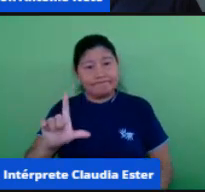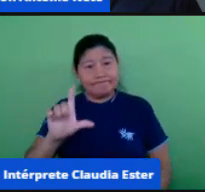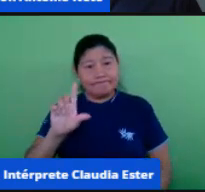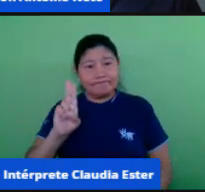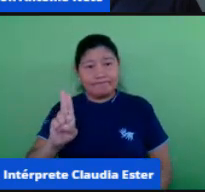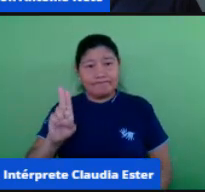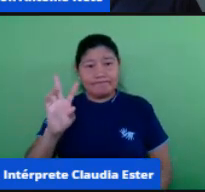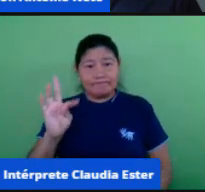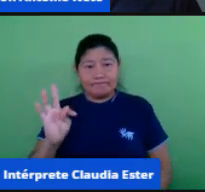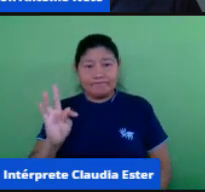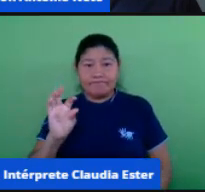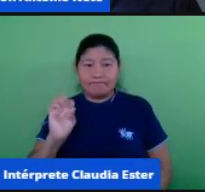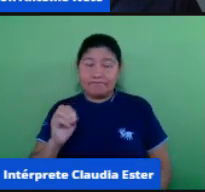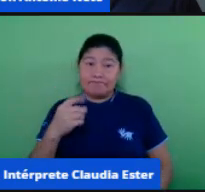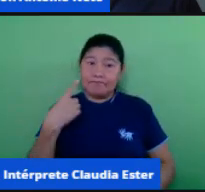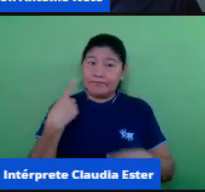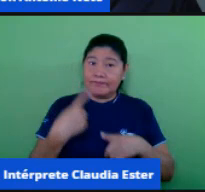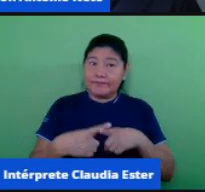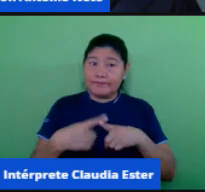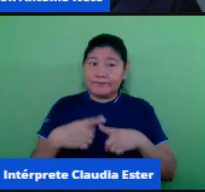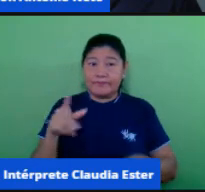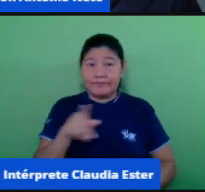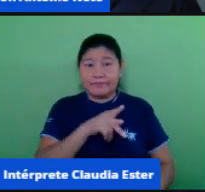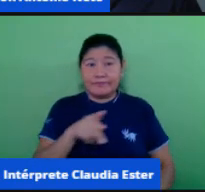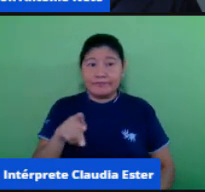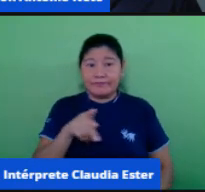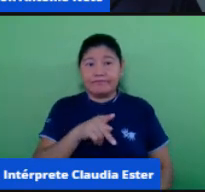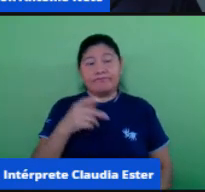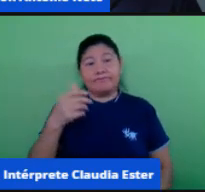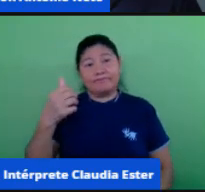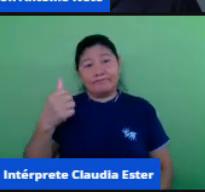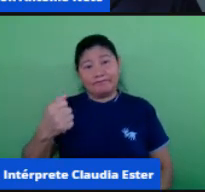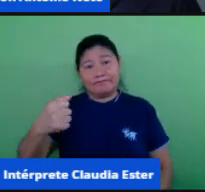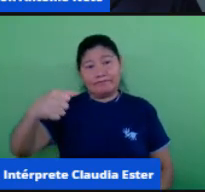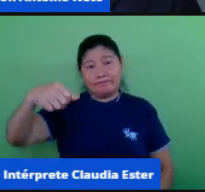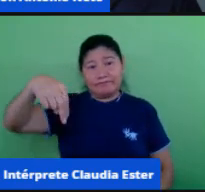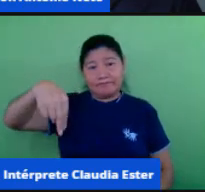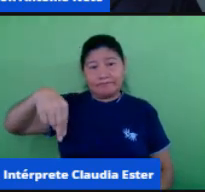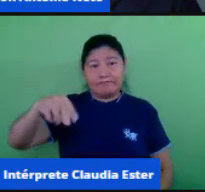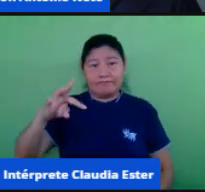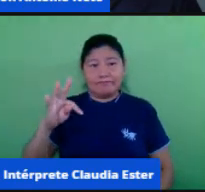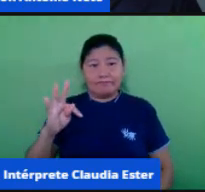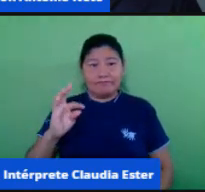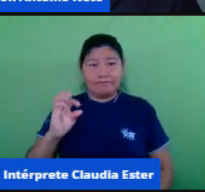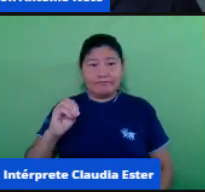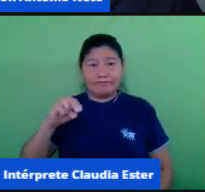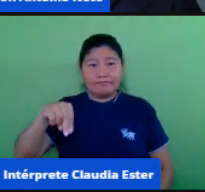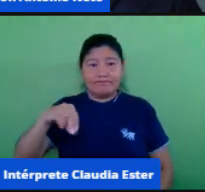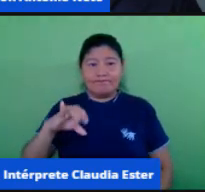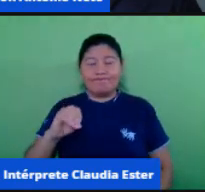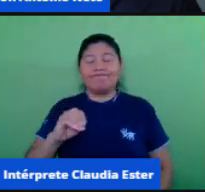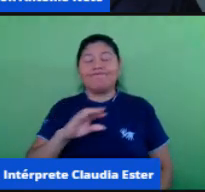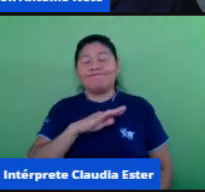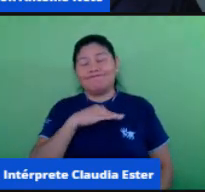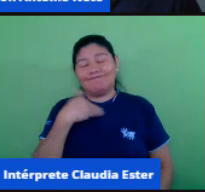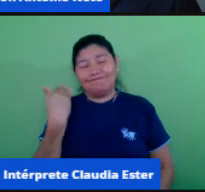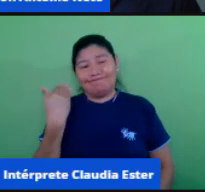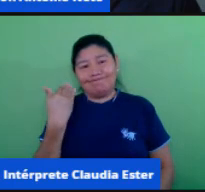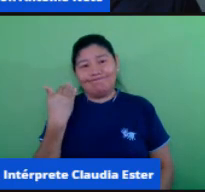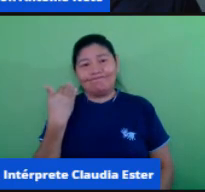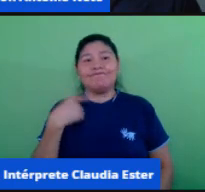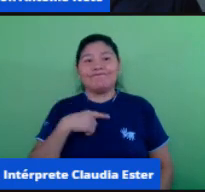-19, estamos aqui, ele está em memória nessa live, estamos aqui com eles